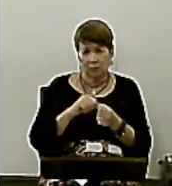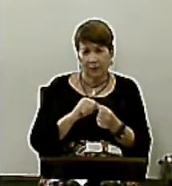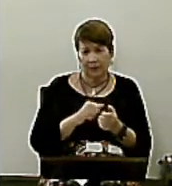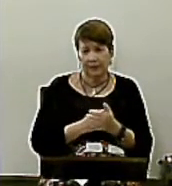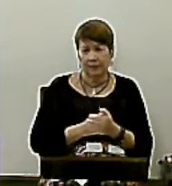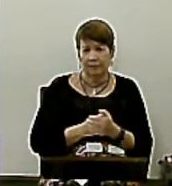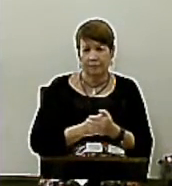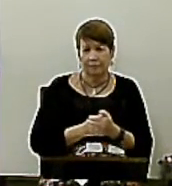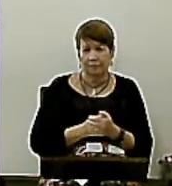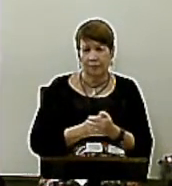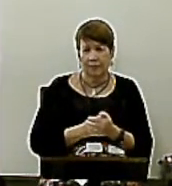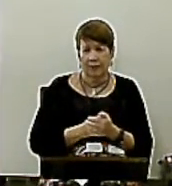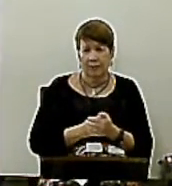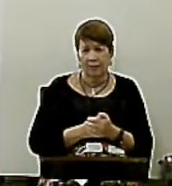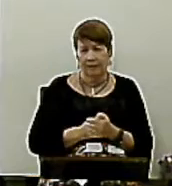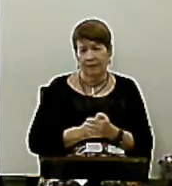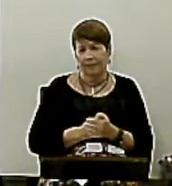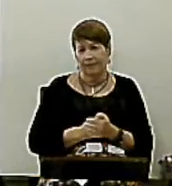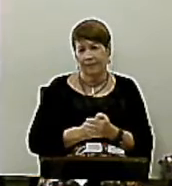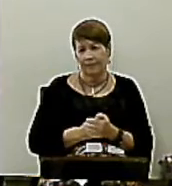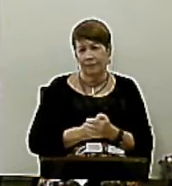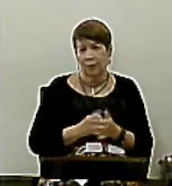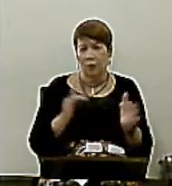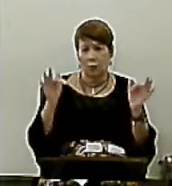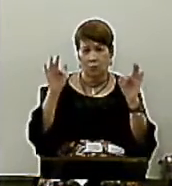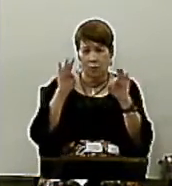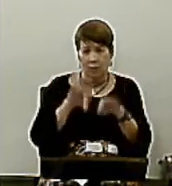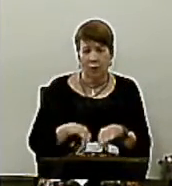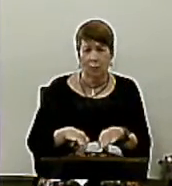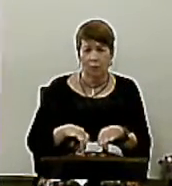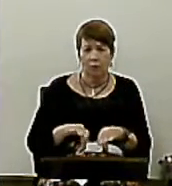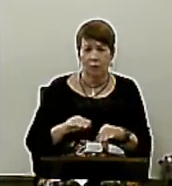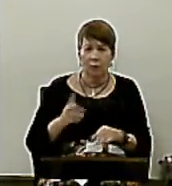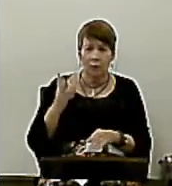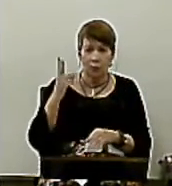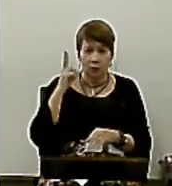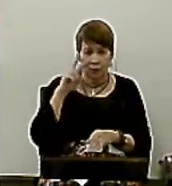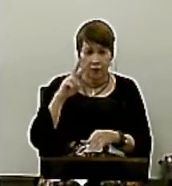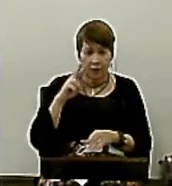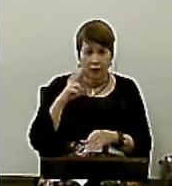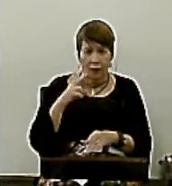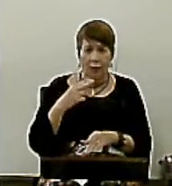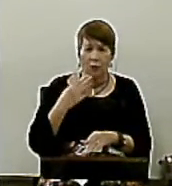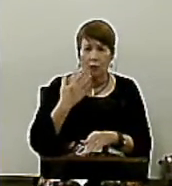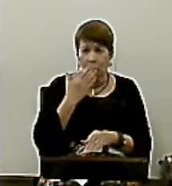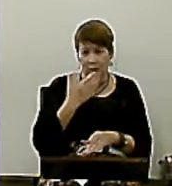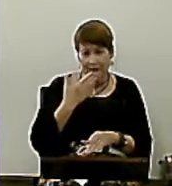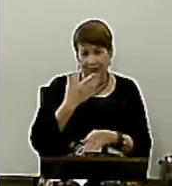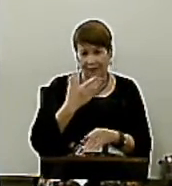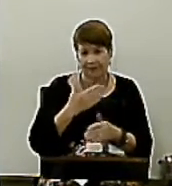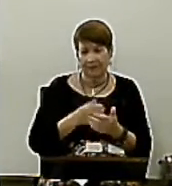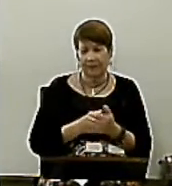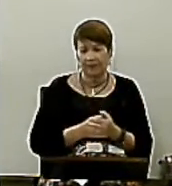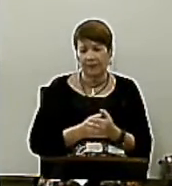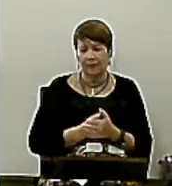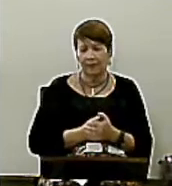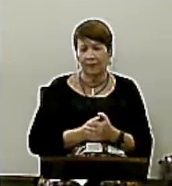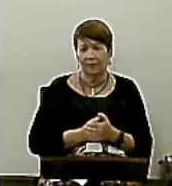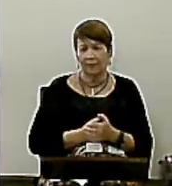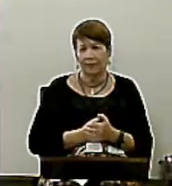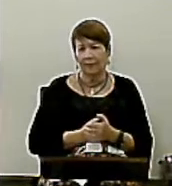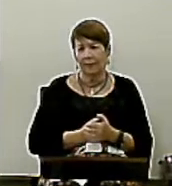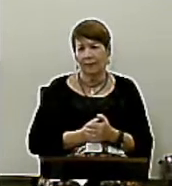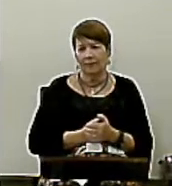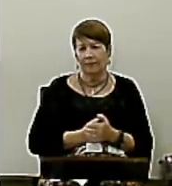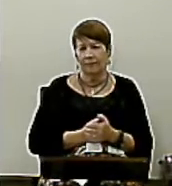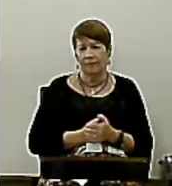Porque todo mundo Ganha no final E aí ele amarra Aquelas coisas Nas árvores E a gente tem que Arrumar um jeito De ajudar o